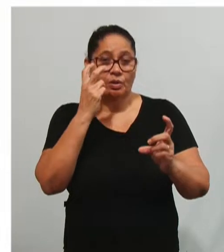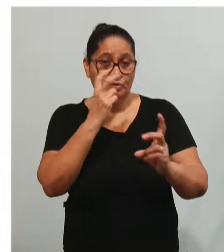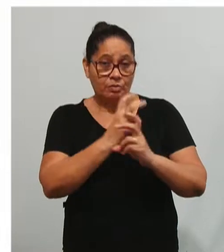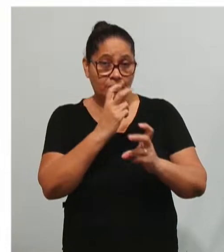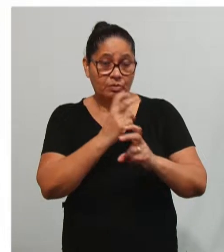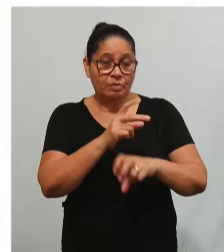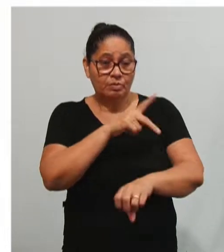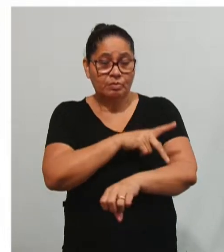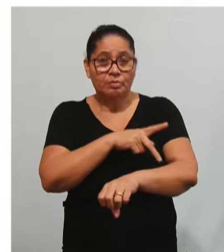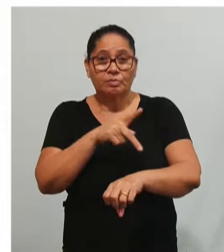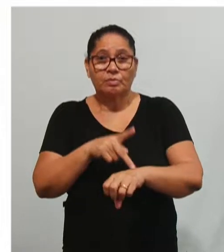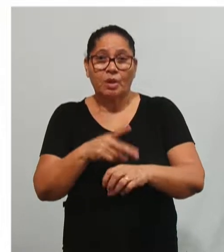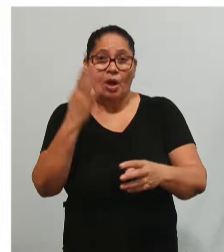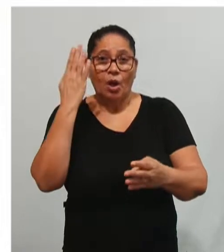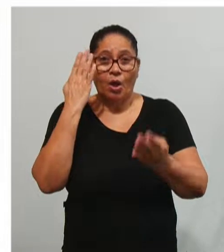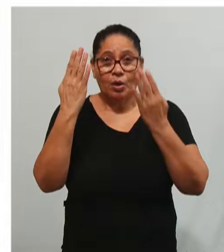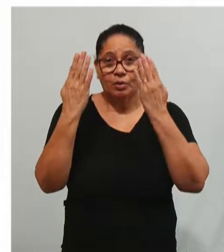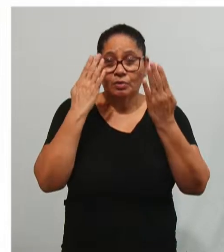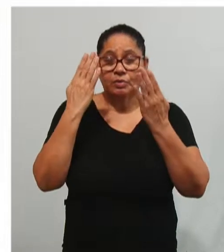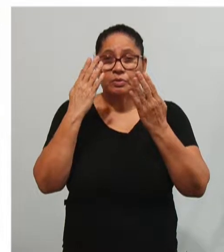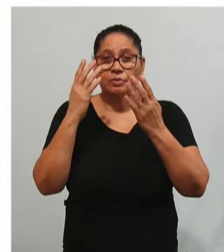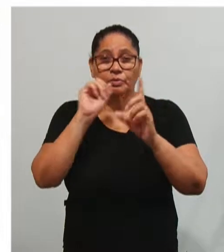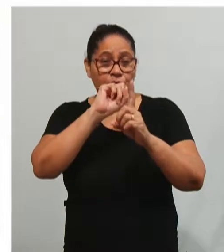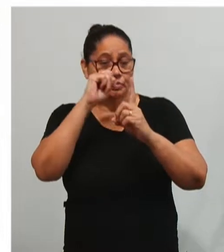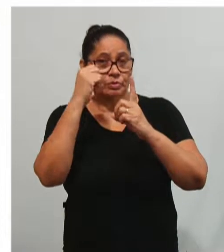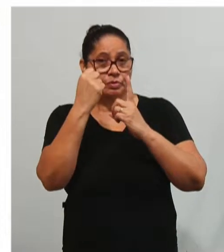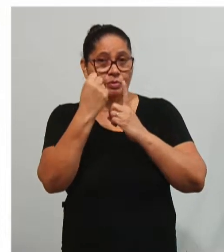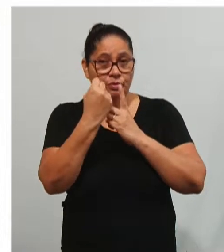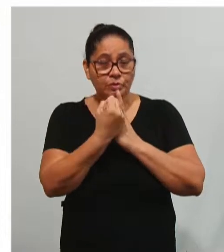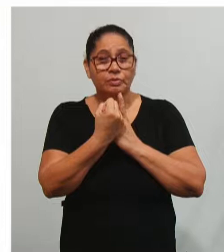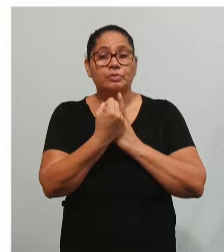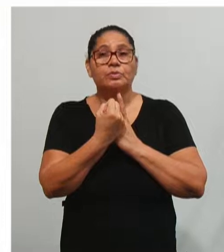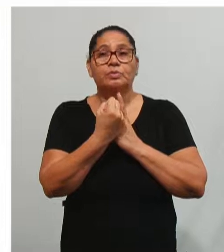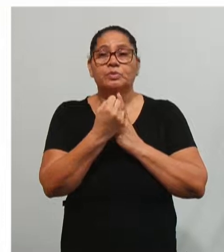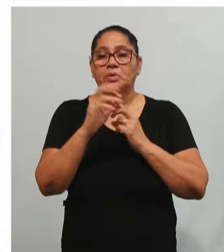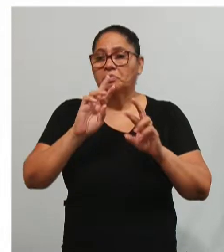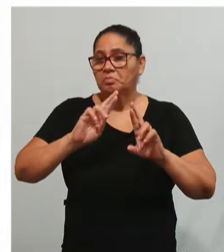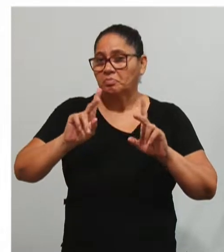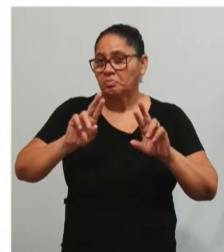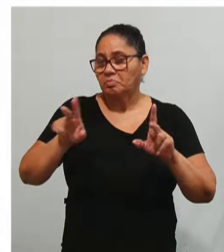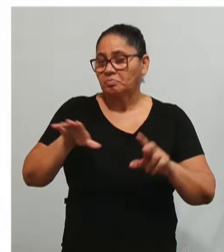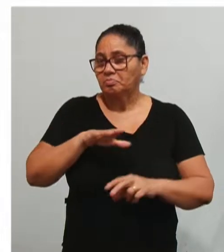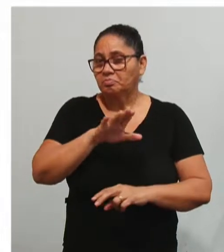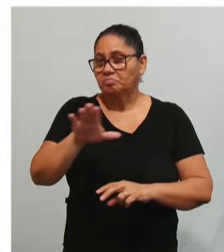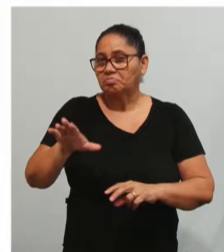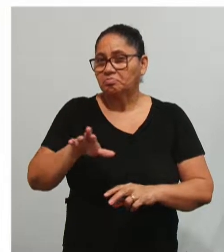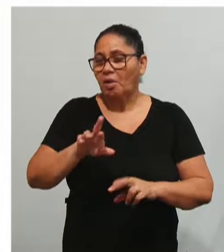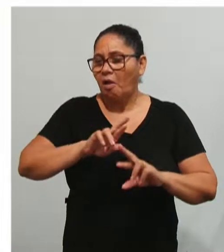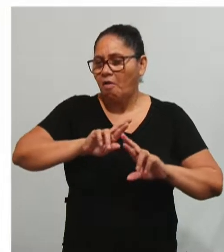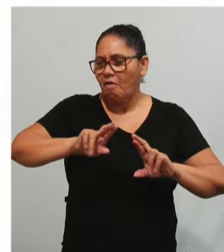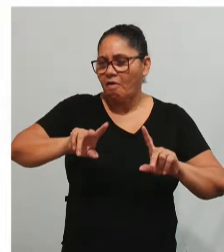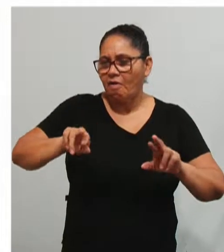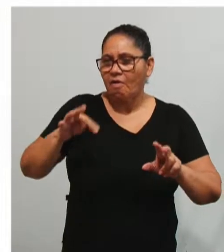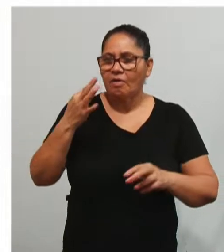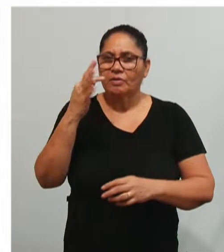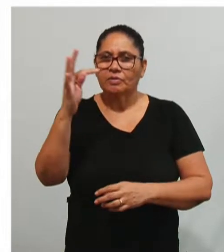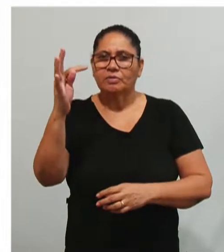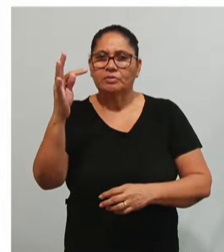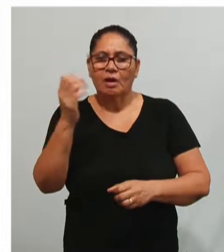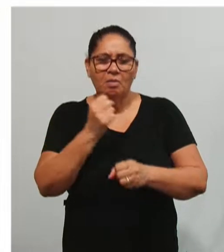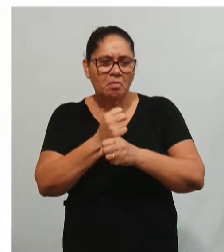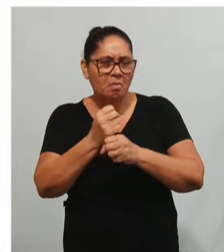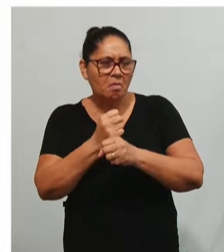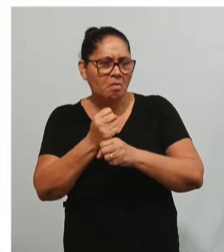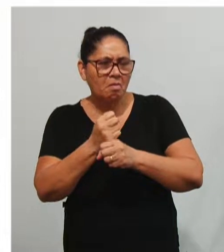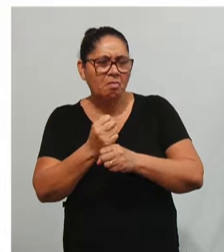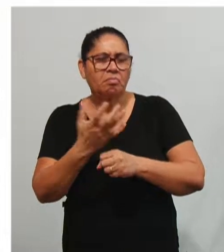pedagogia, psicologia, sociologia, entre outras áreas. São várias teorias que ao longo dos anos